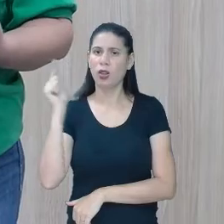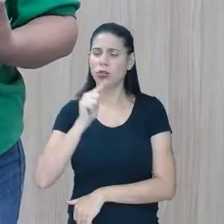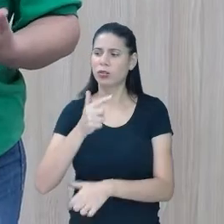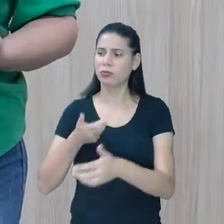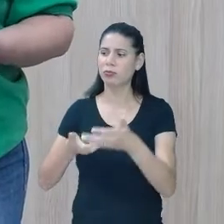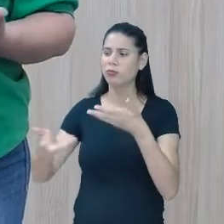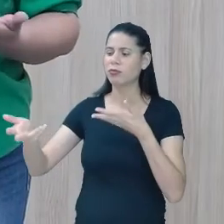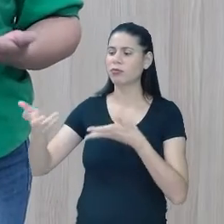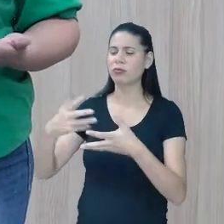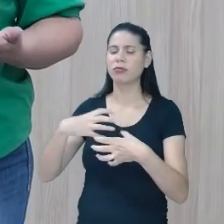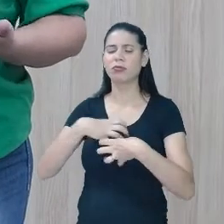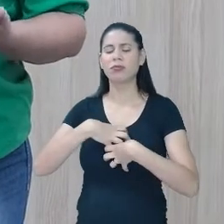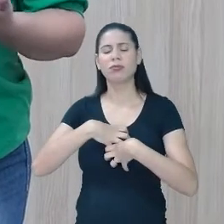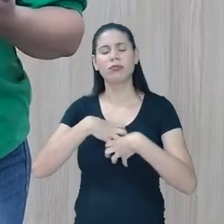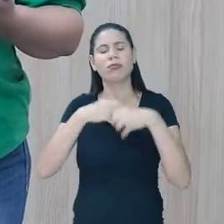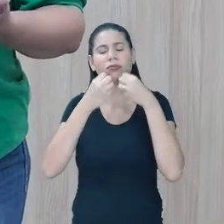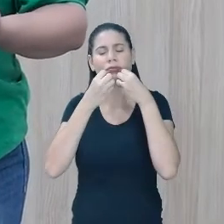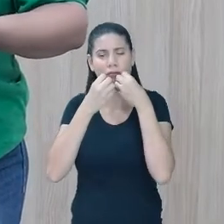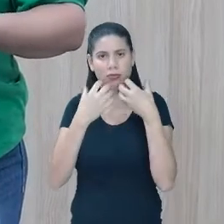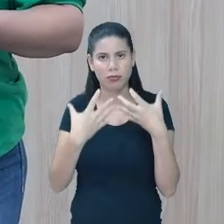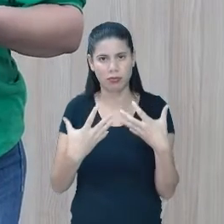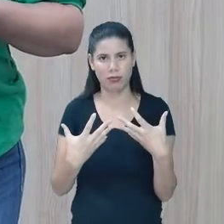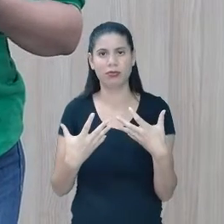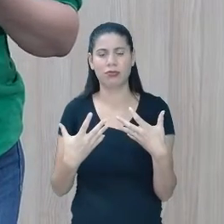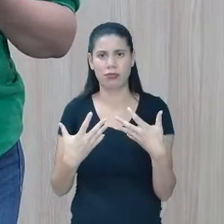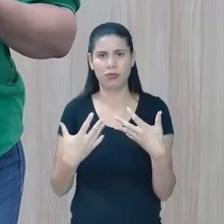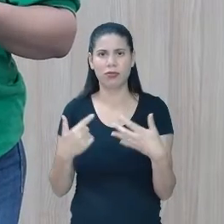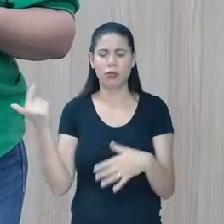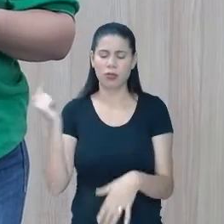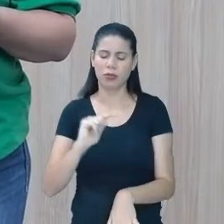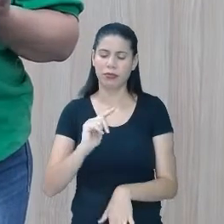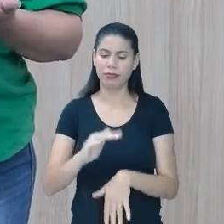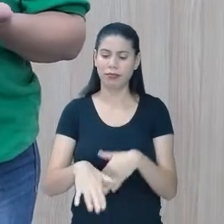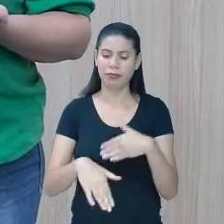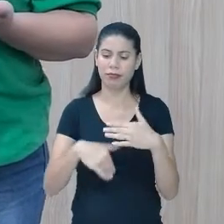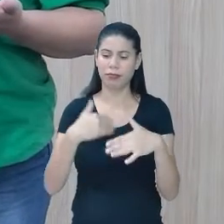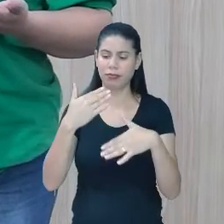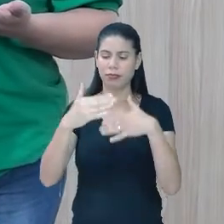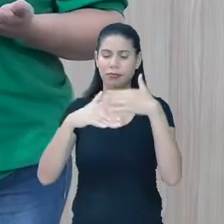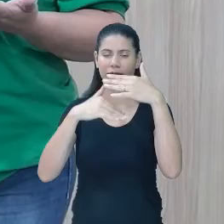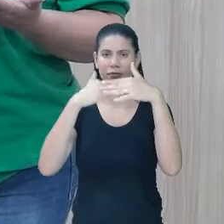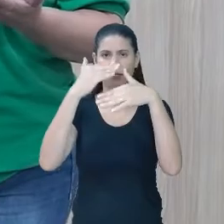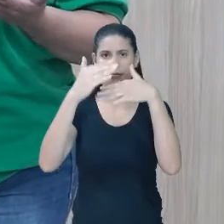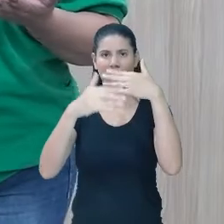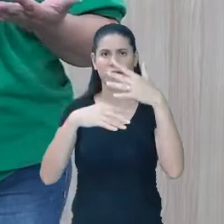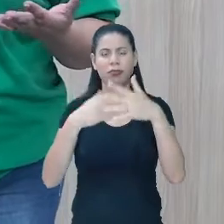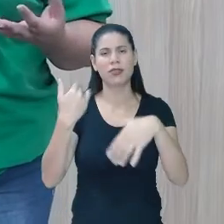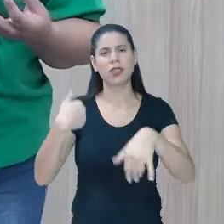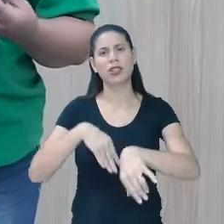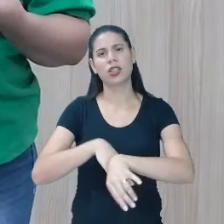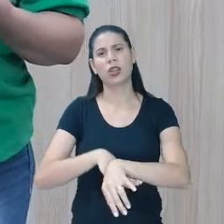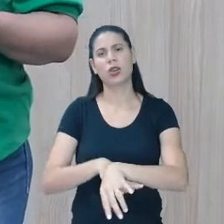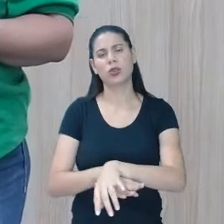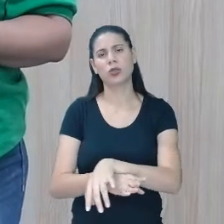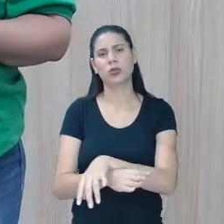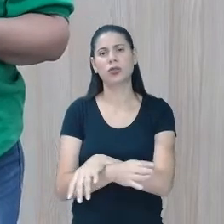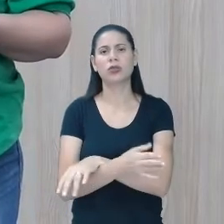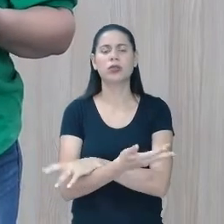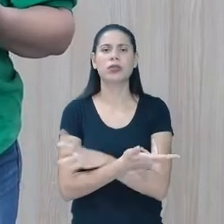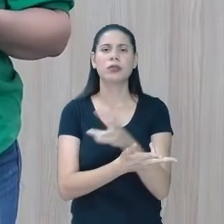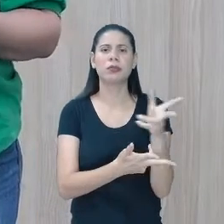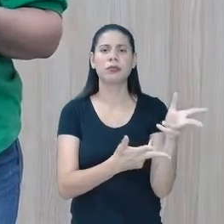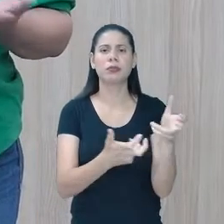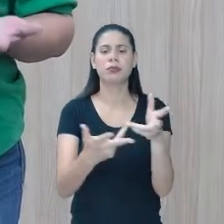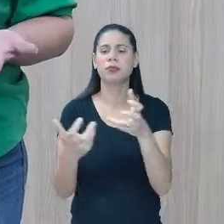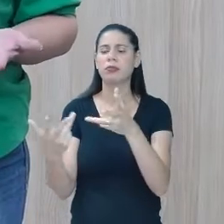dali ele fique à vontade e possa evoluir. Que ele possa ir ali acostumando e percebendo